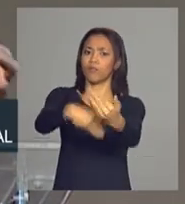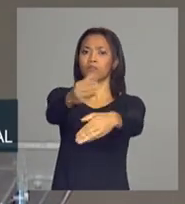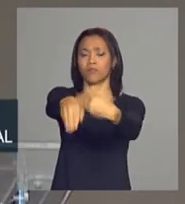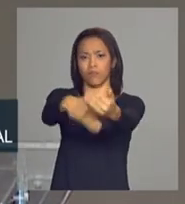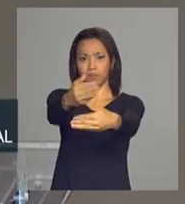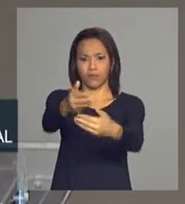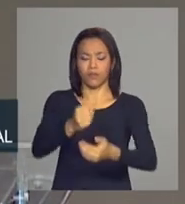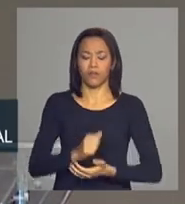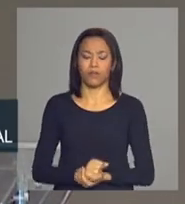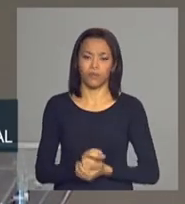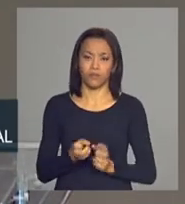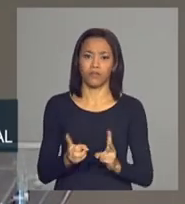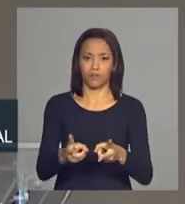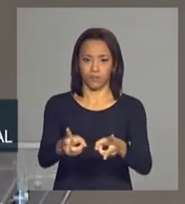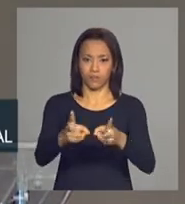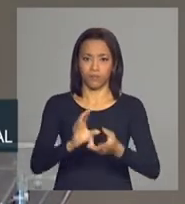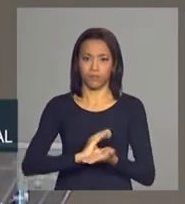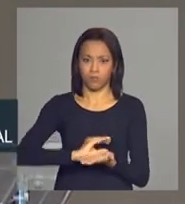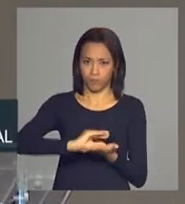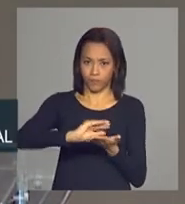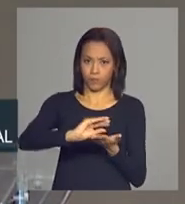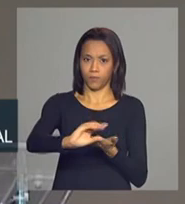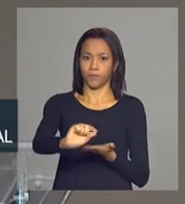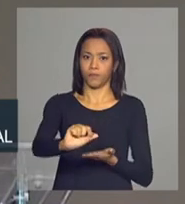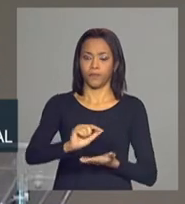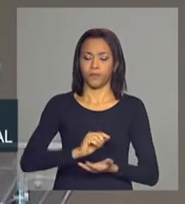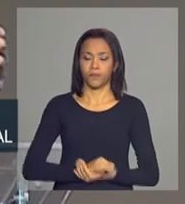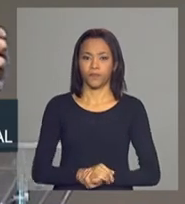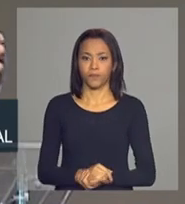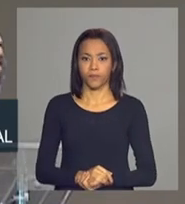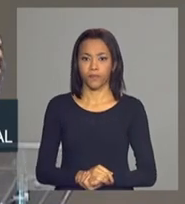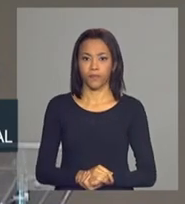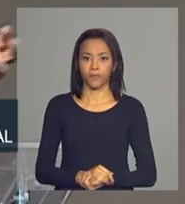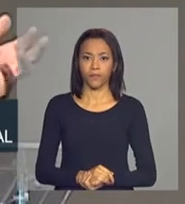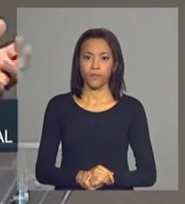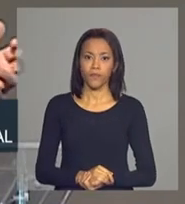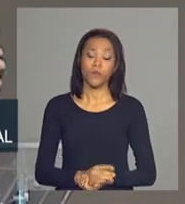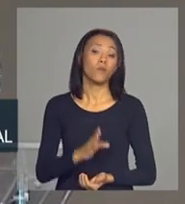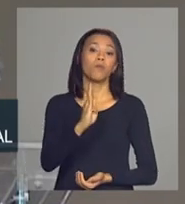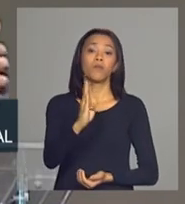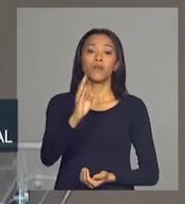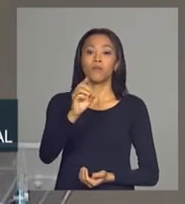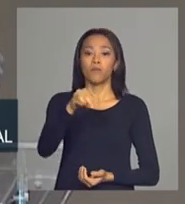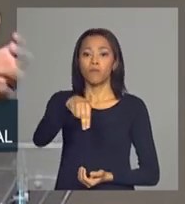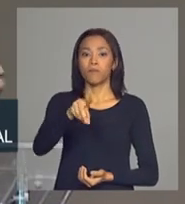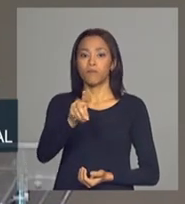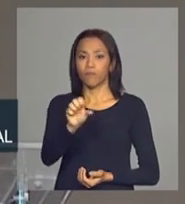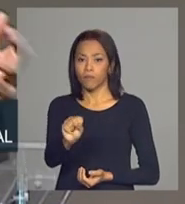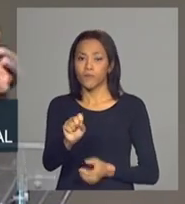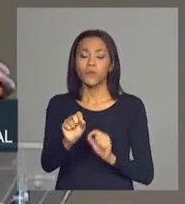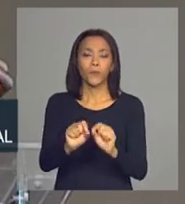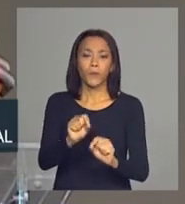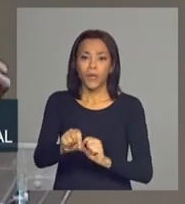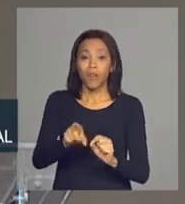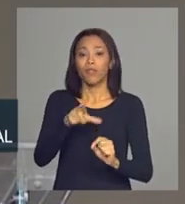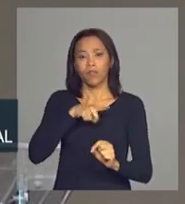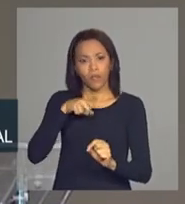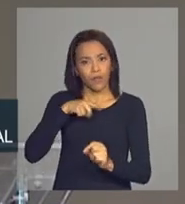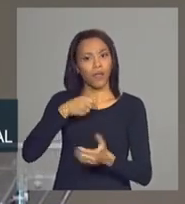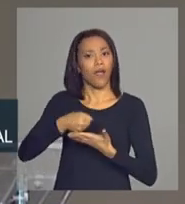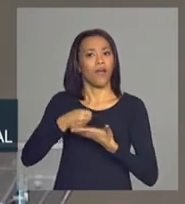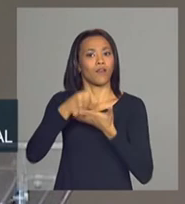sustentação do investimento o BNDES tem ajudado